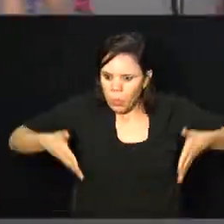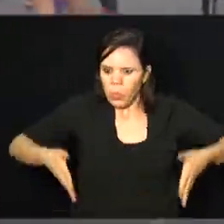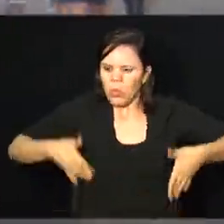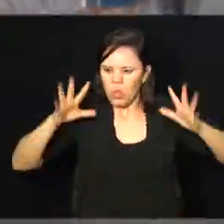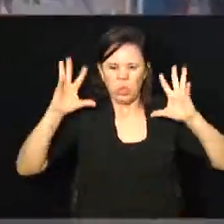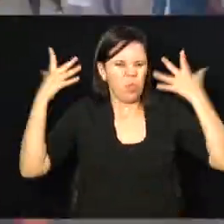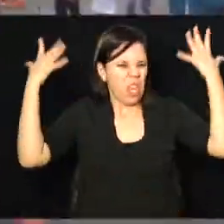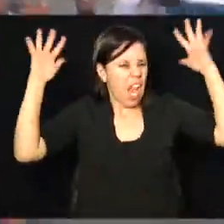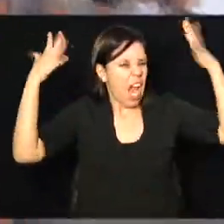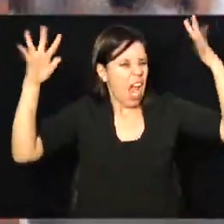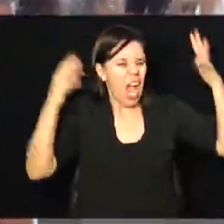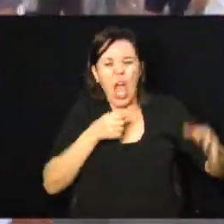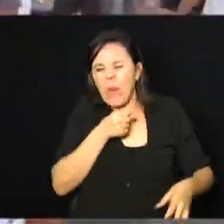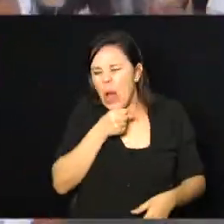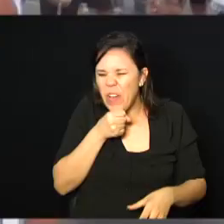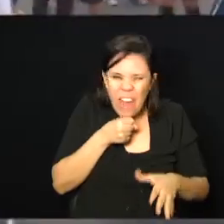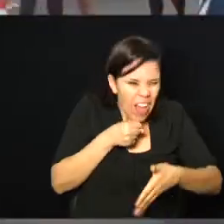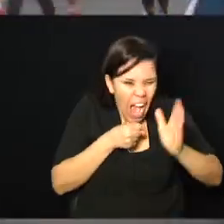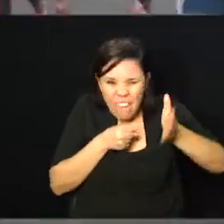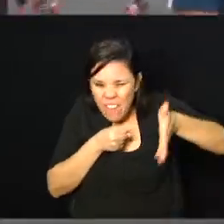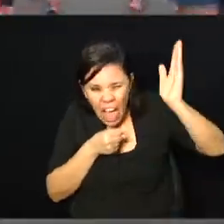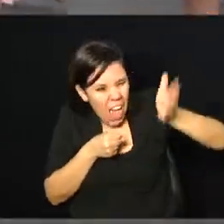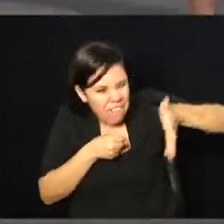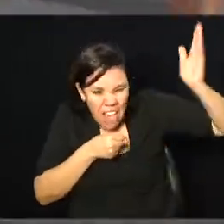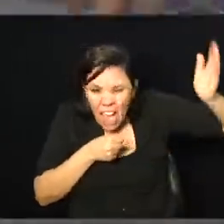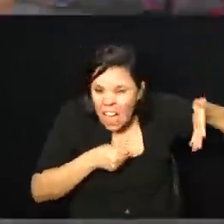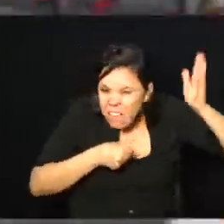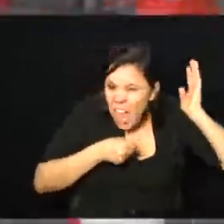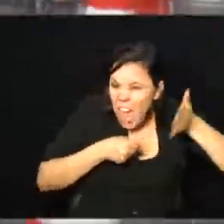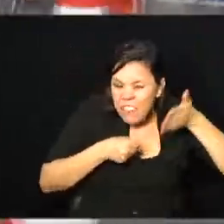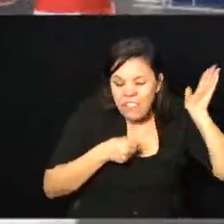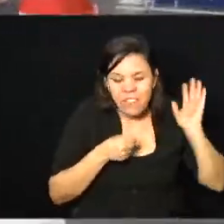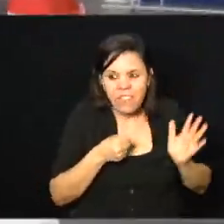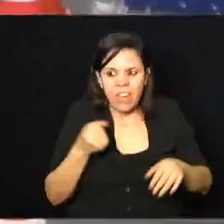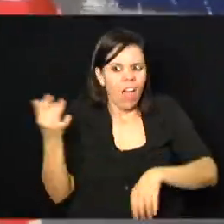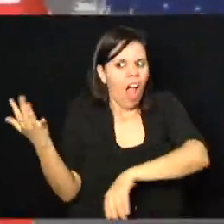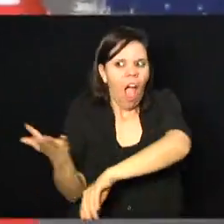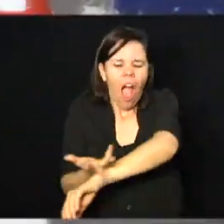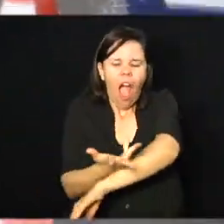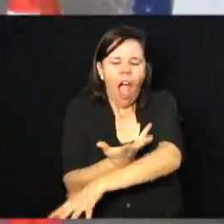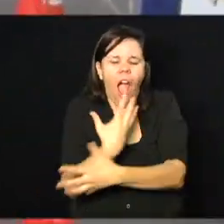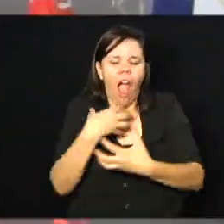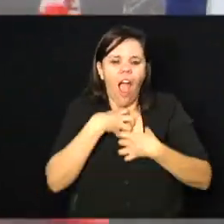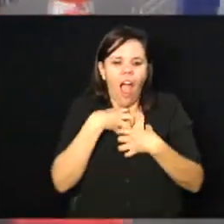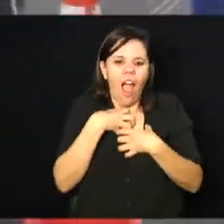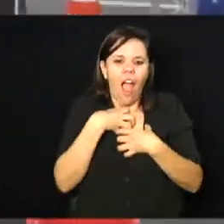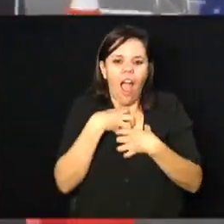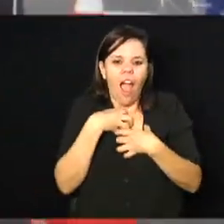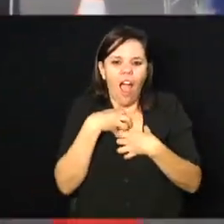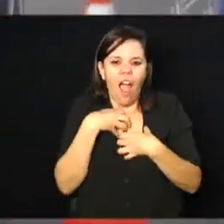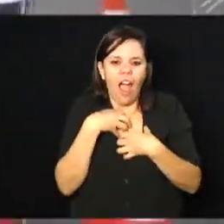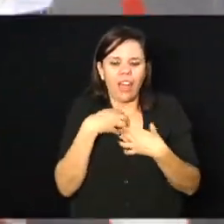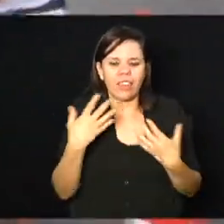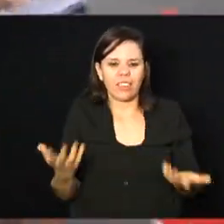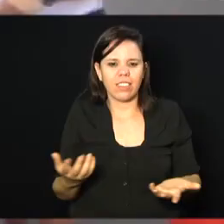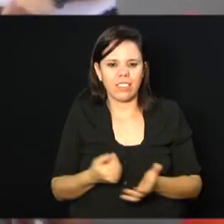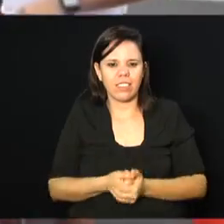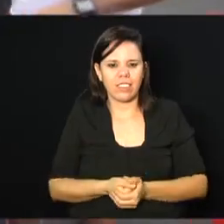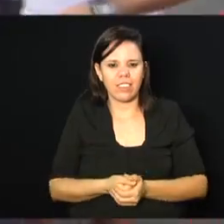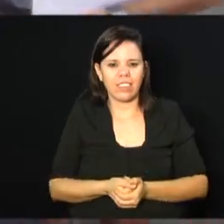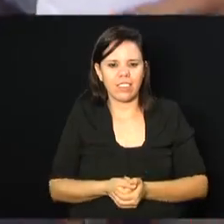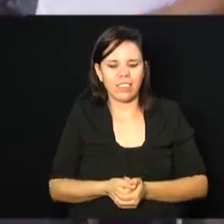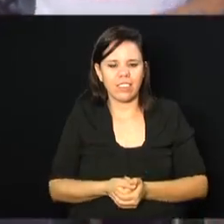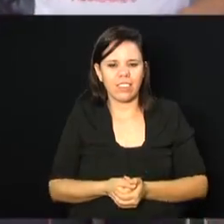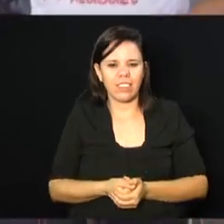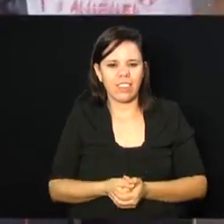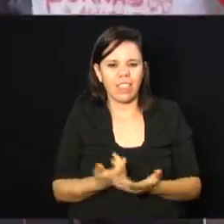aplaudindo, o locutor grita, vai, vai, vai, vai. Então, é uma emoção que é como